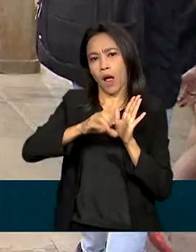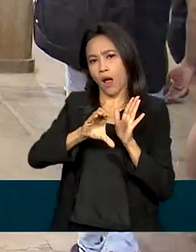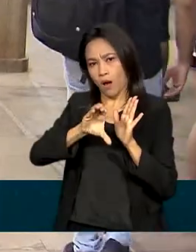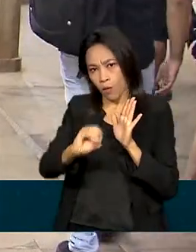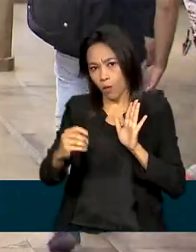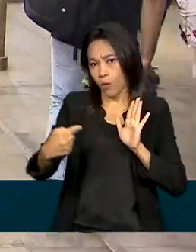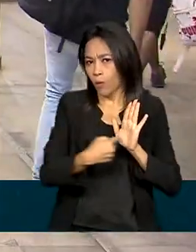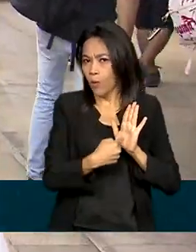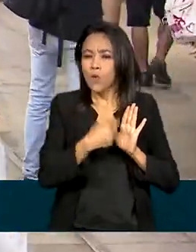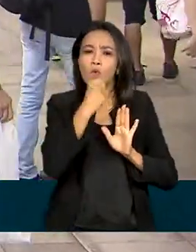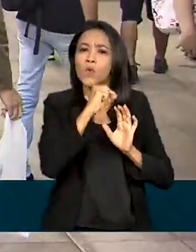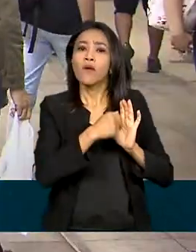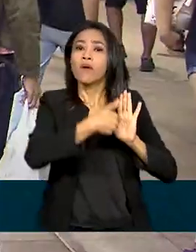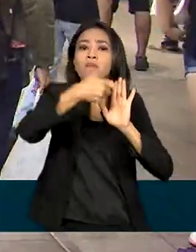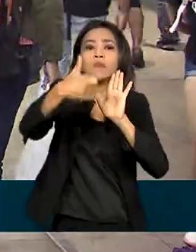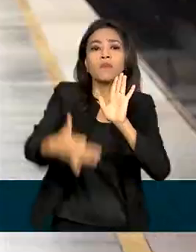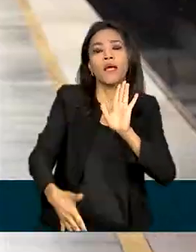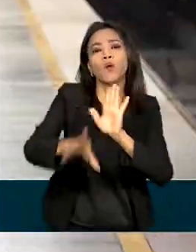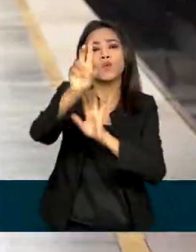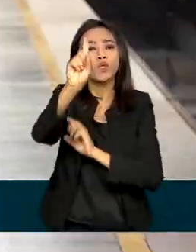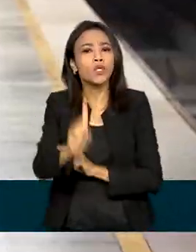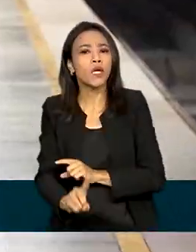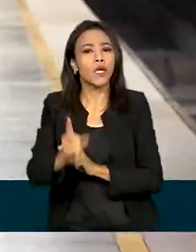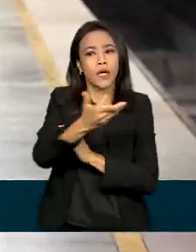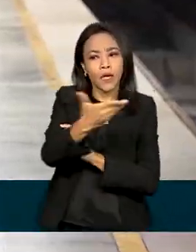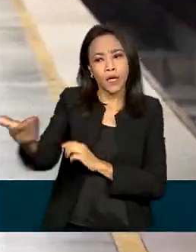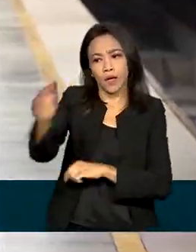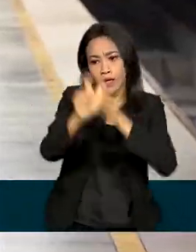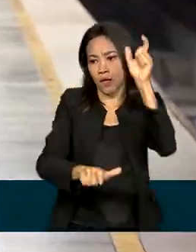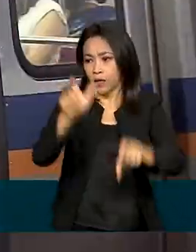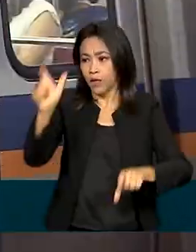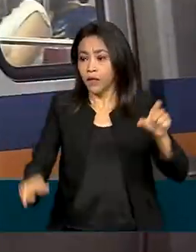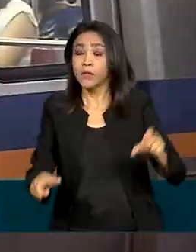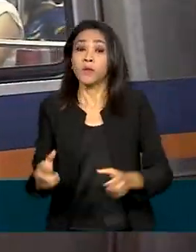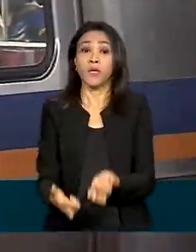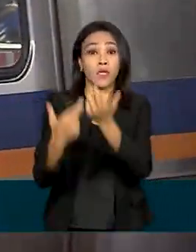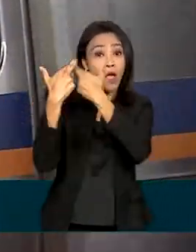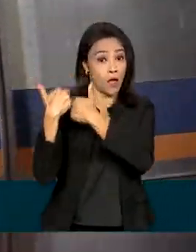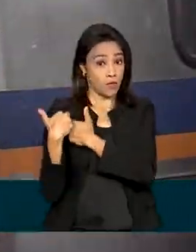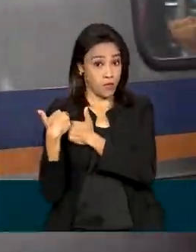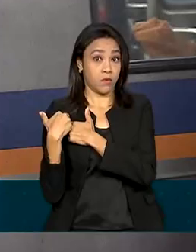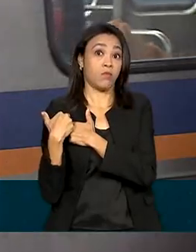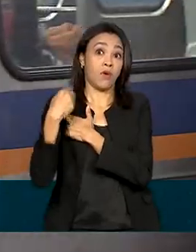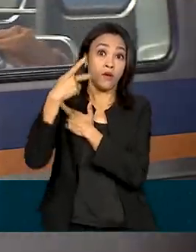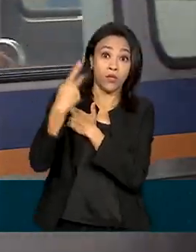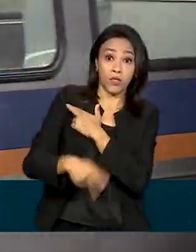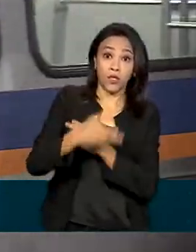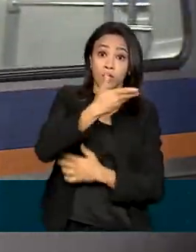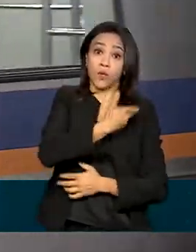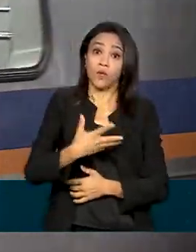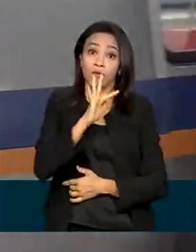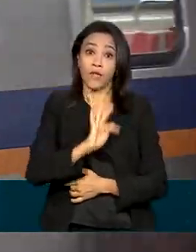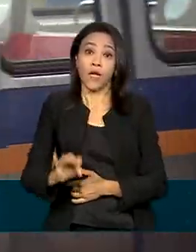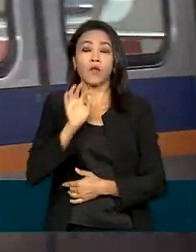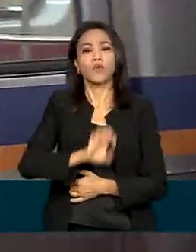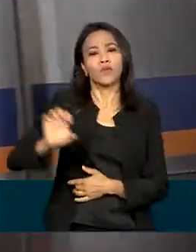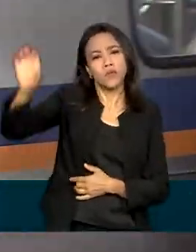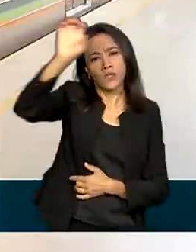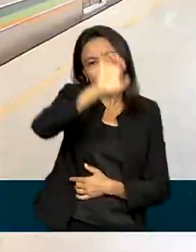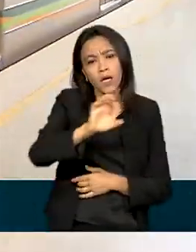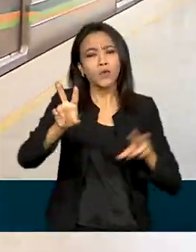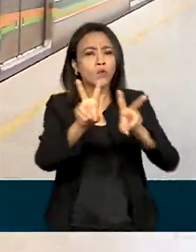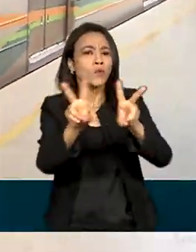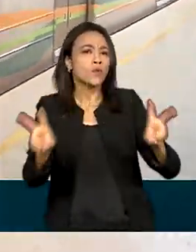definir os direitos dos passageiros e as atribuições das diferentes esferas de governo na gestão dos sistemas de mobilidade